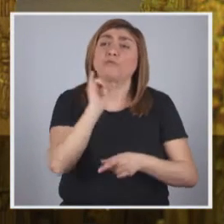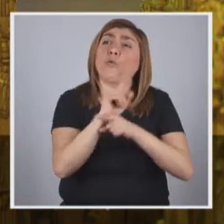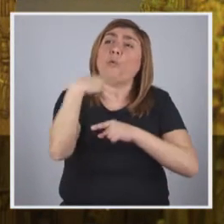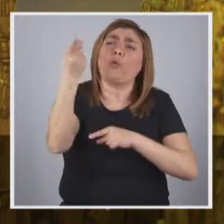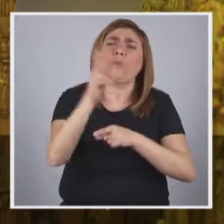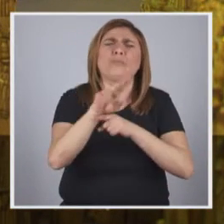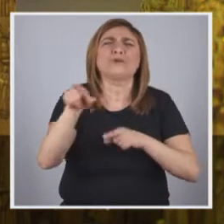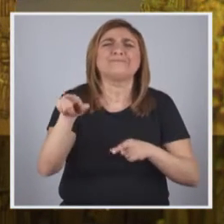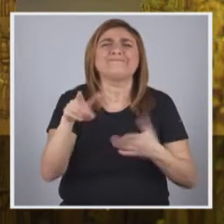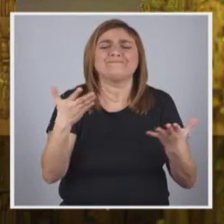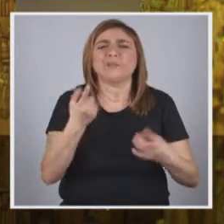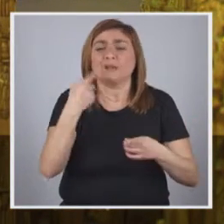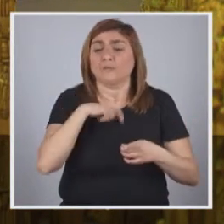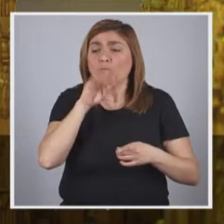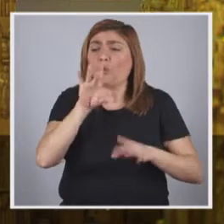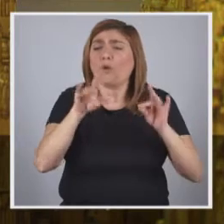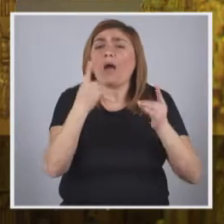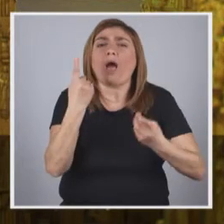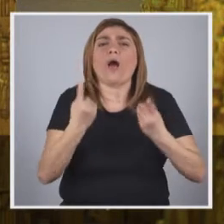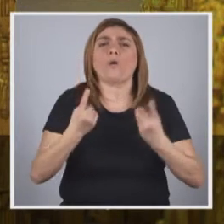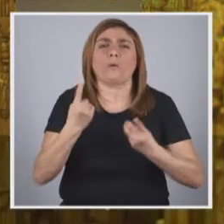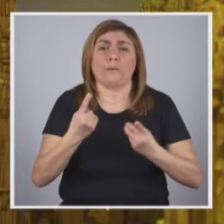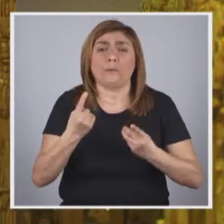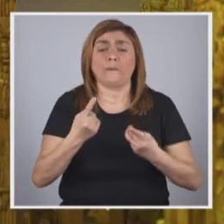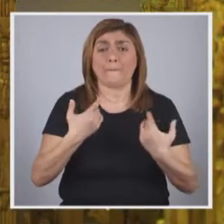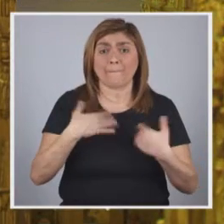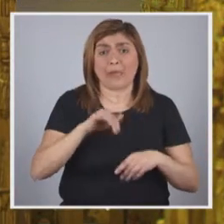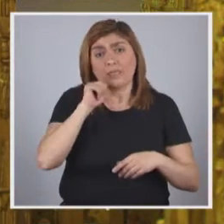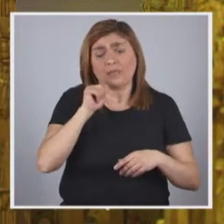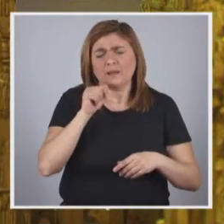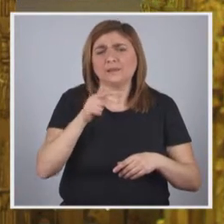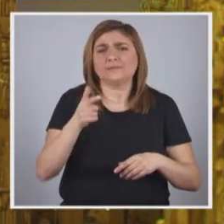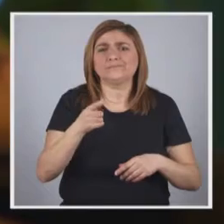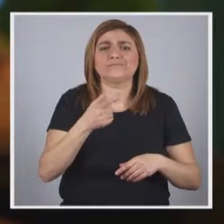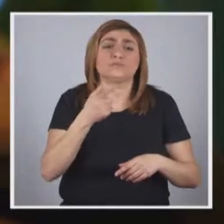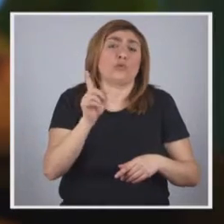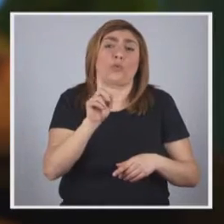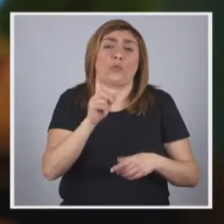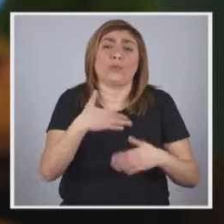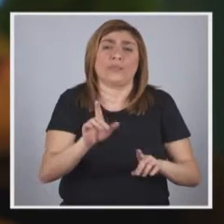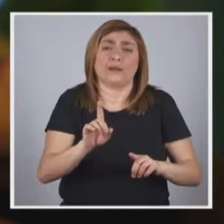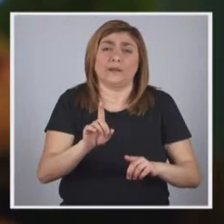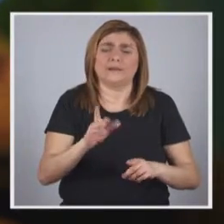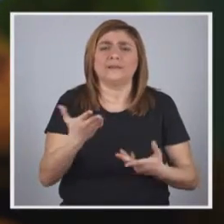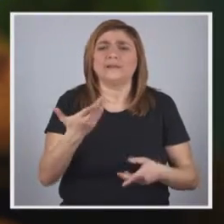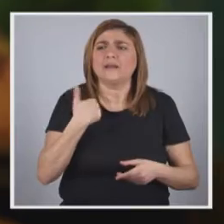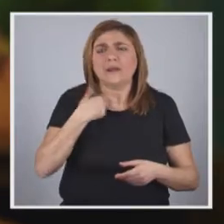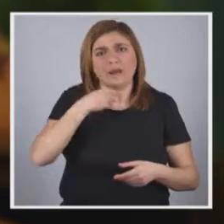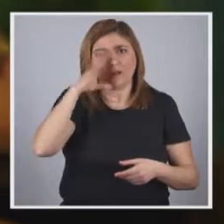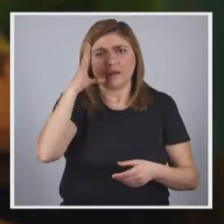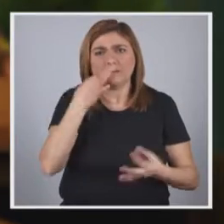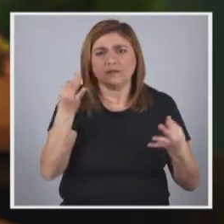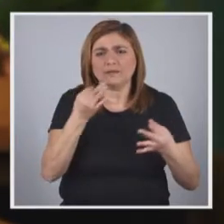outros museus, às vezes podemos tocar em algumas obras, mas o normal é que não seja permitido. O que mais me